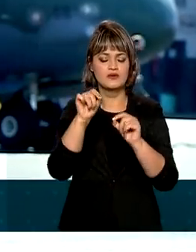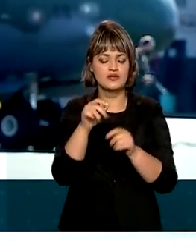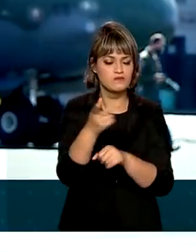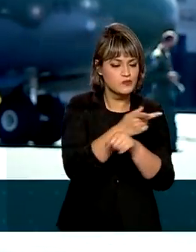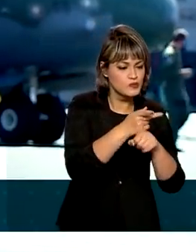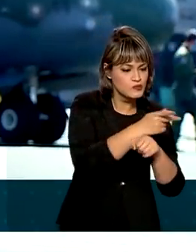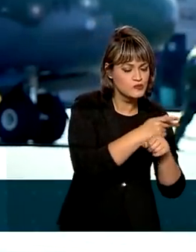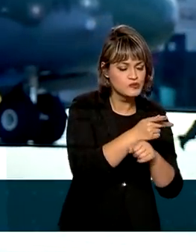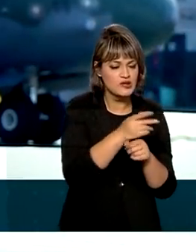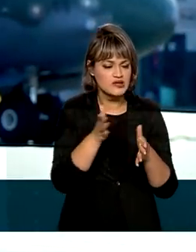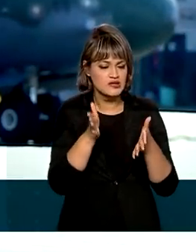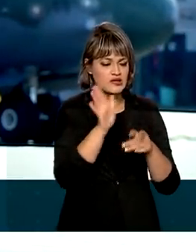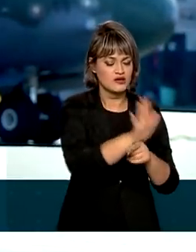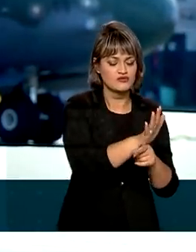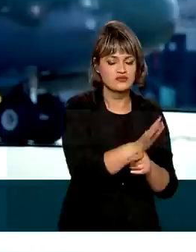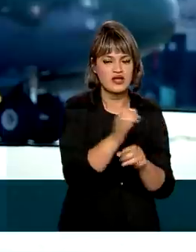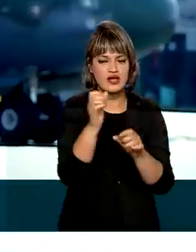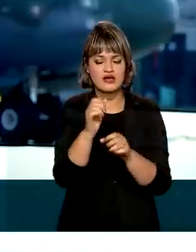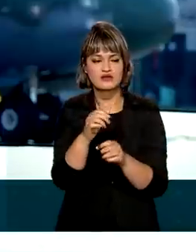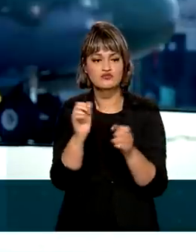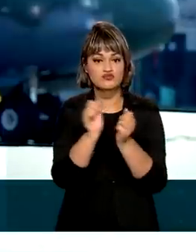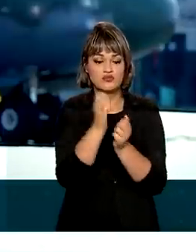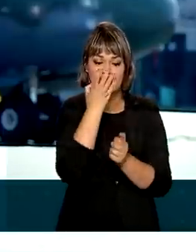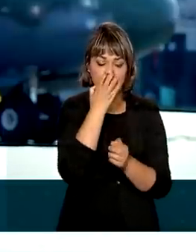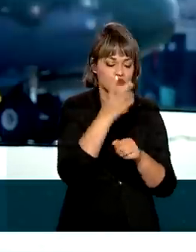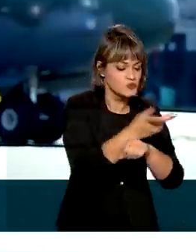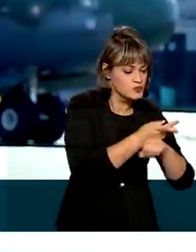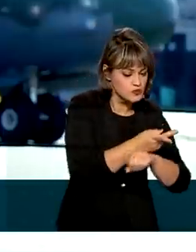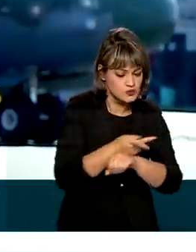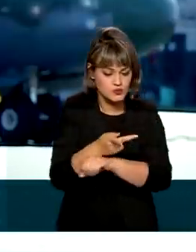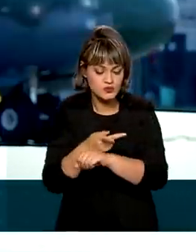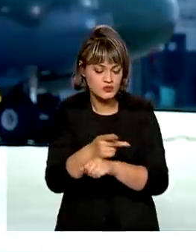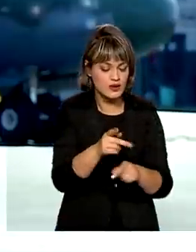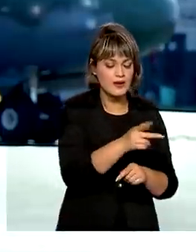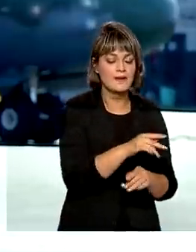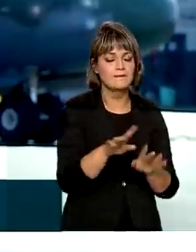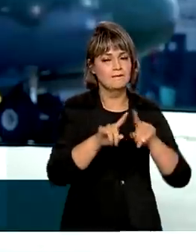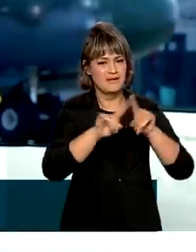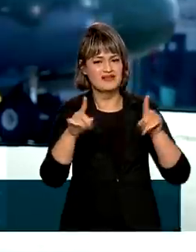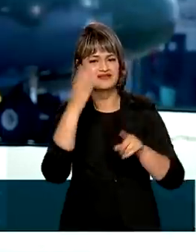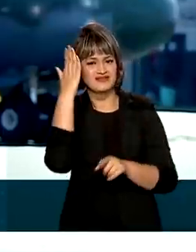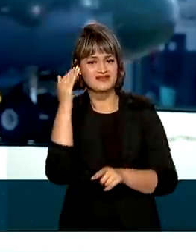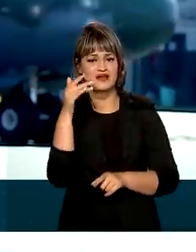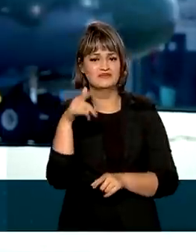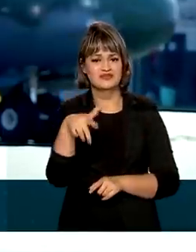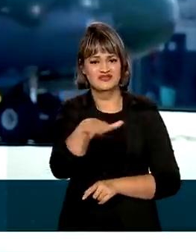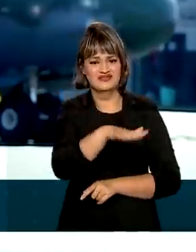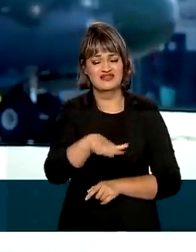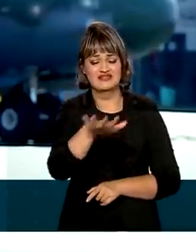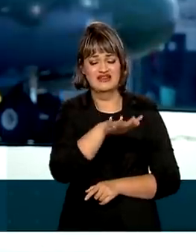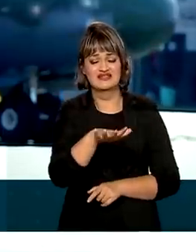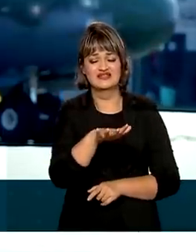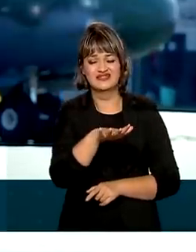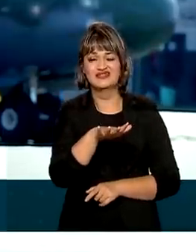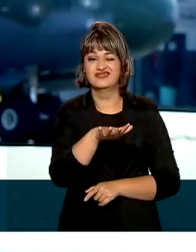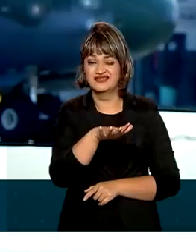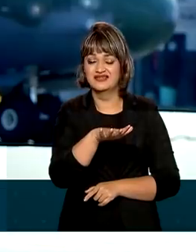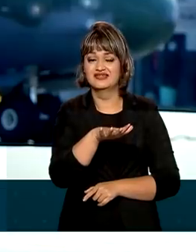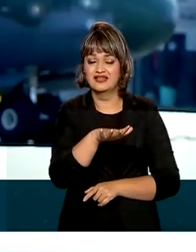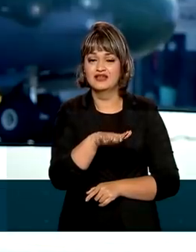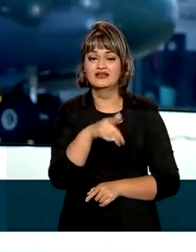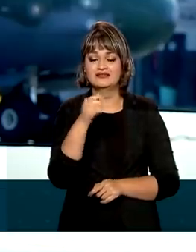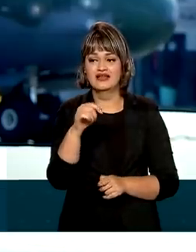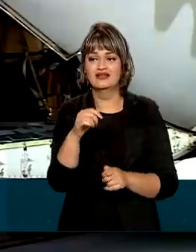e resgate em estruturas colapsadas e busca com cães. Mas a gente sabe que a demanda, por ser uma situação humanitária, ela deve